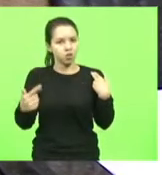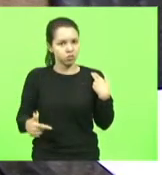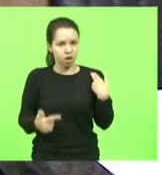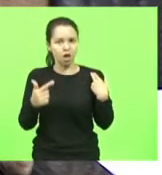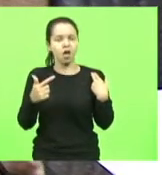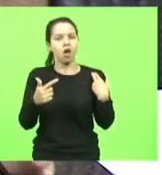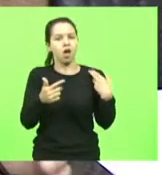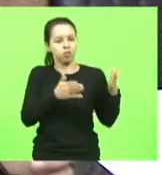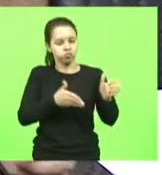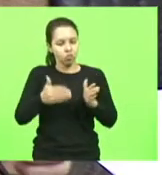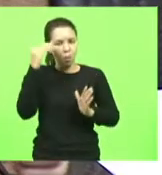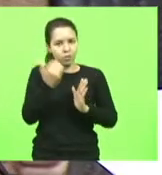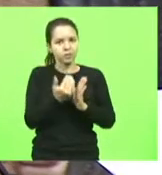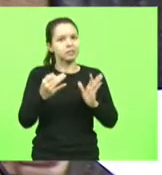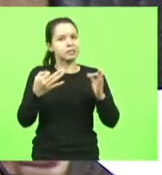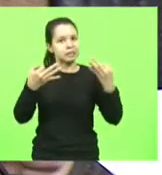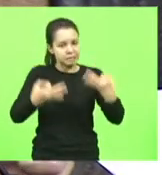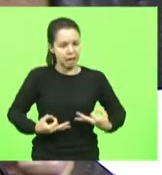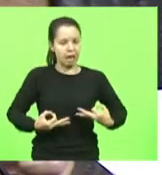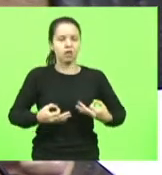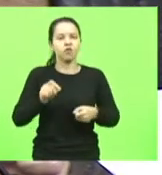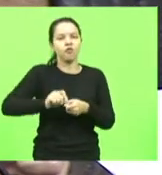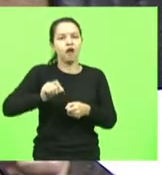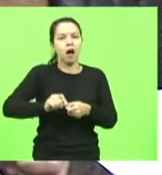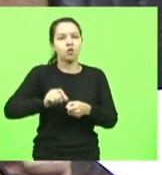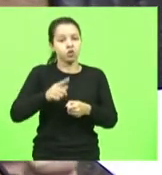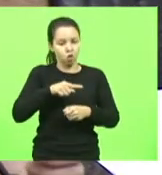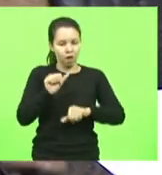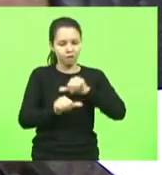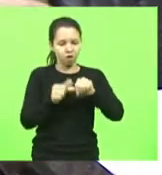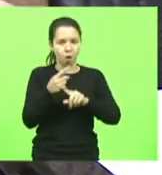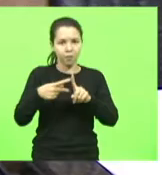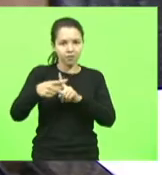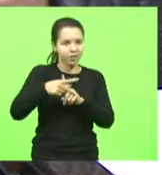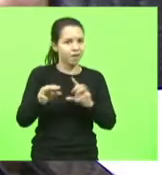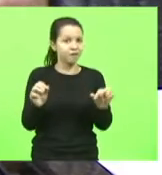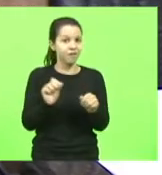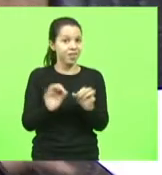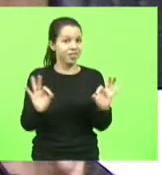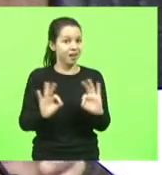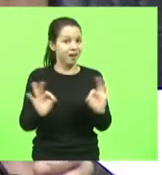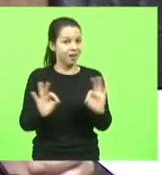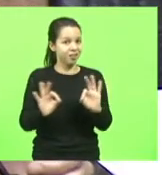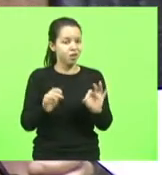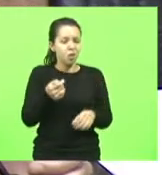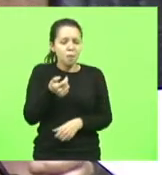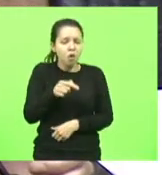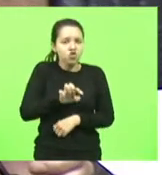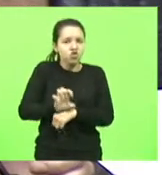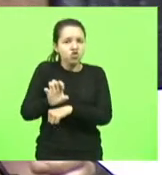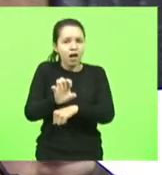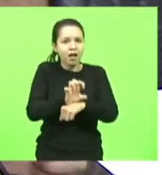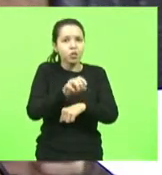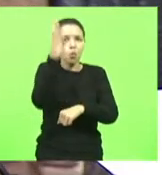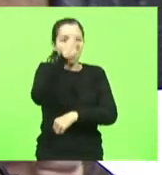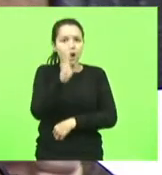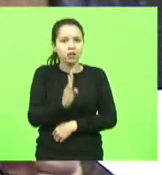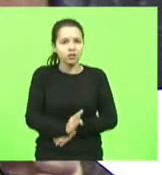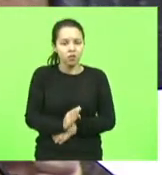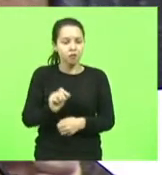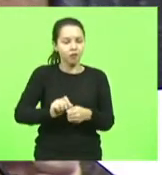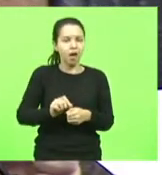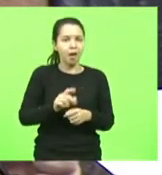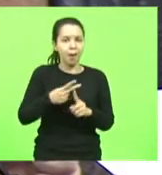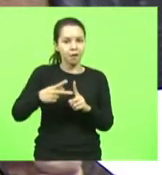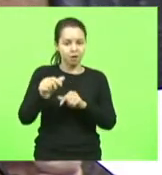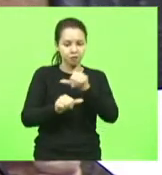casa, não fizemos a nossa reforma previdenciária. Somos um dos poucos estados no Brasil que não fez a sua reforma